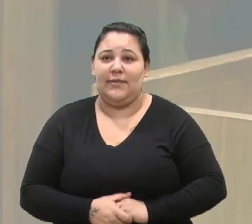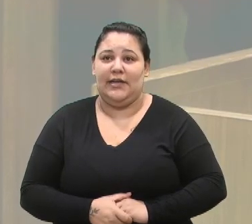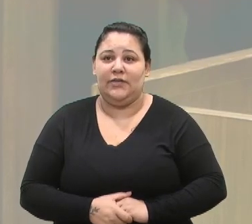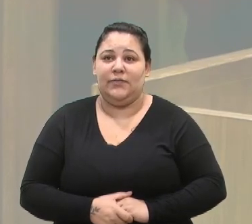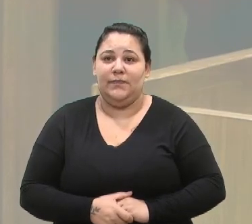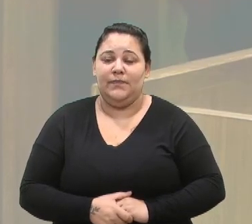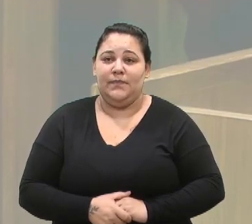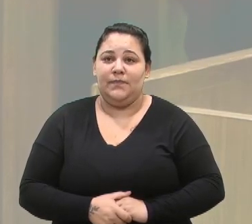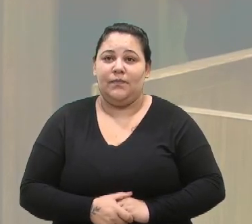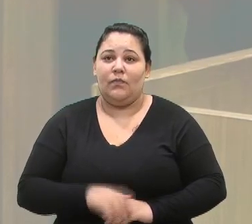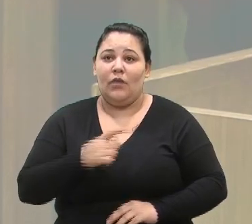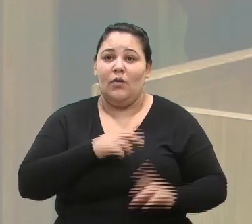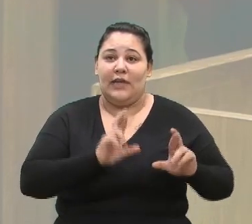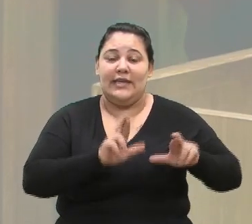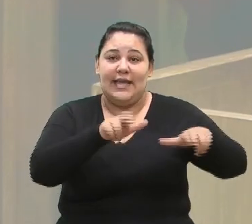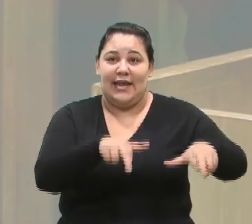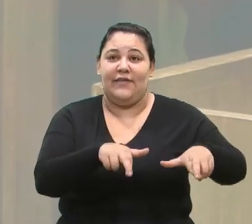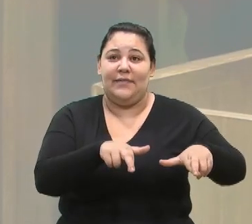Regional.